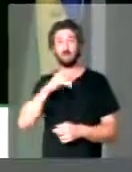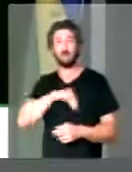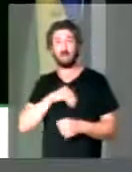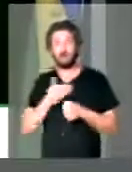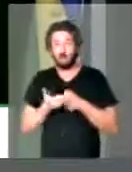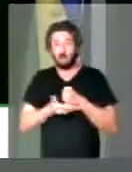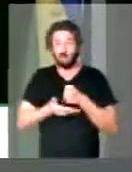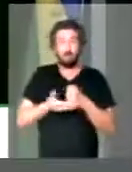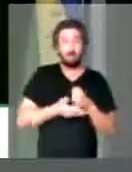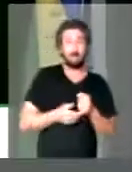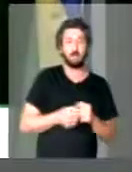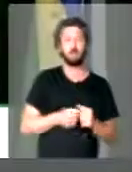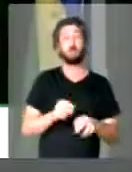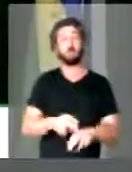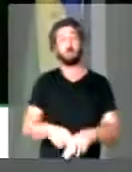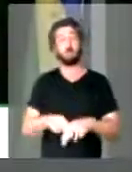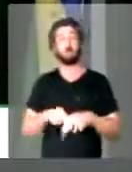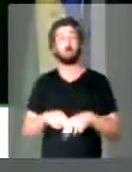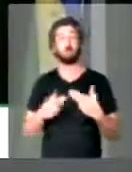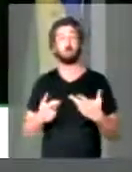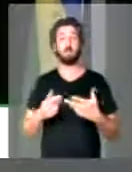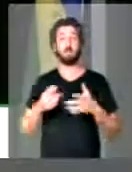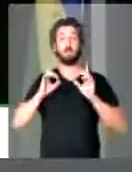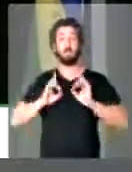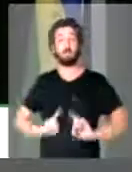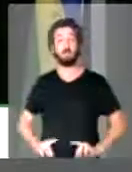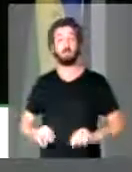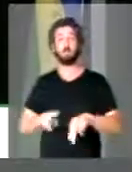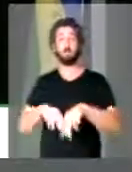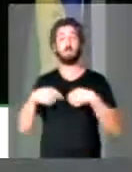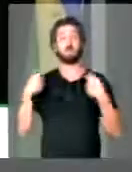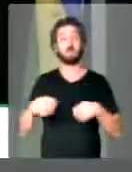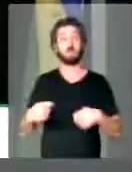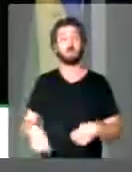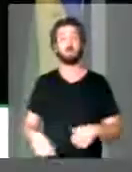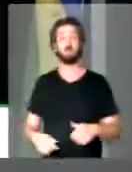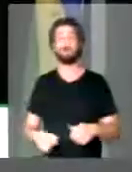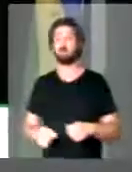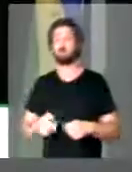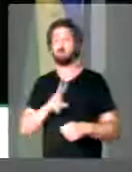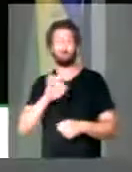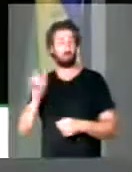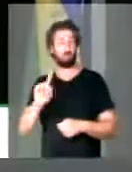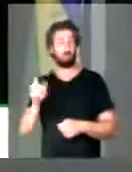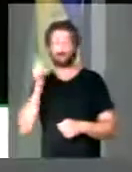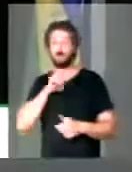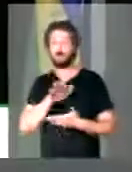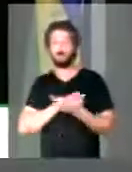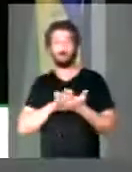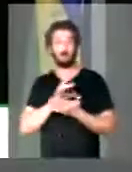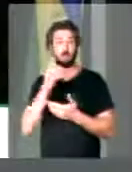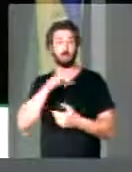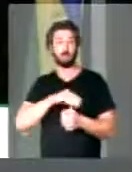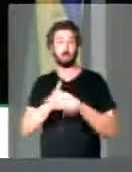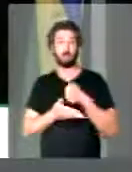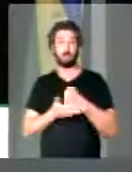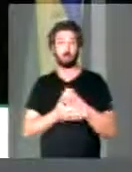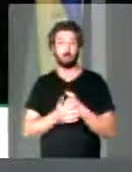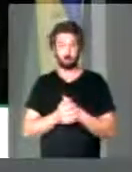salário mínimo, em função das suas deficiências e das suas necessidades, não vão ganhar mais sequer um salário mínimo.